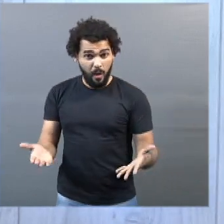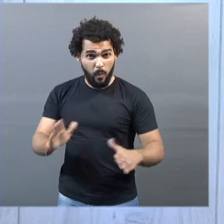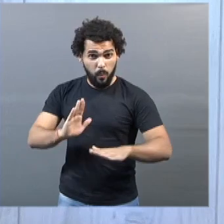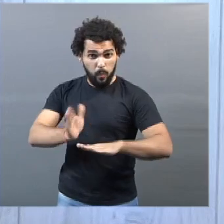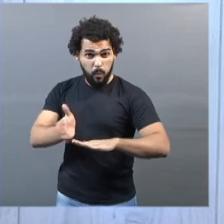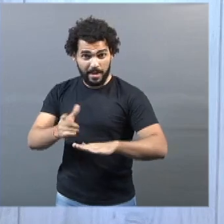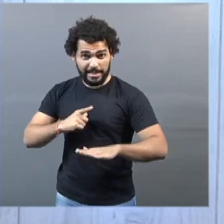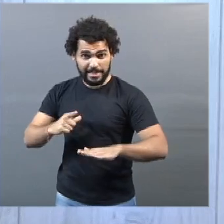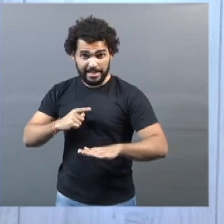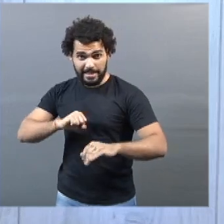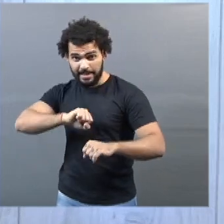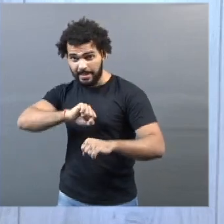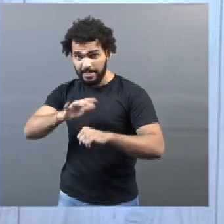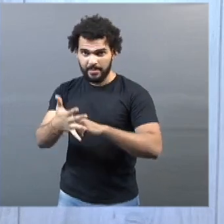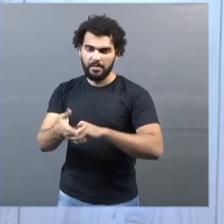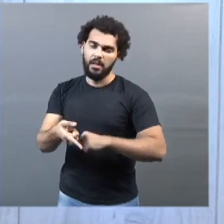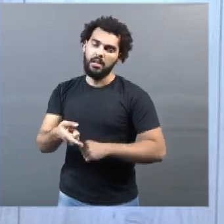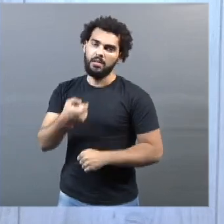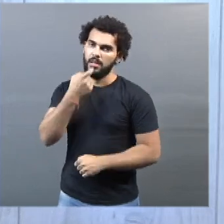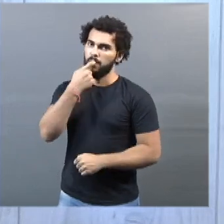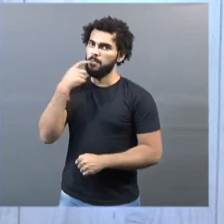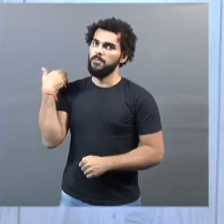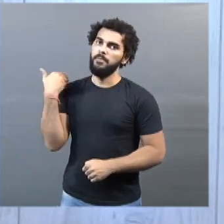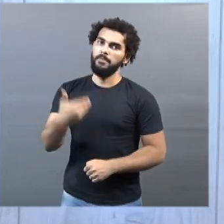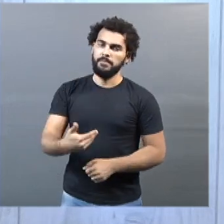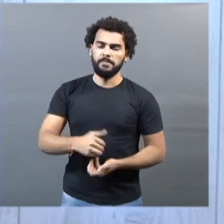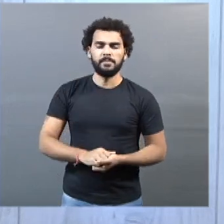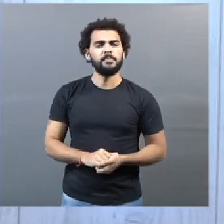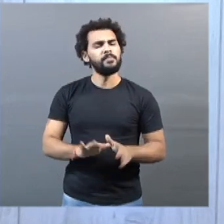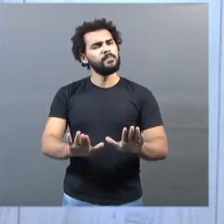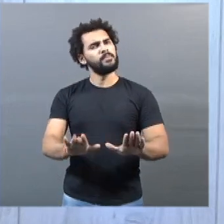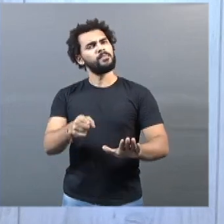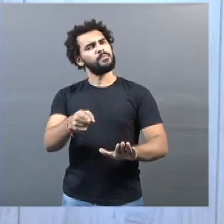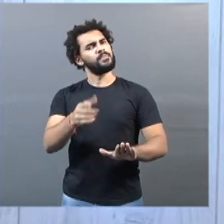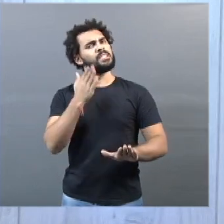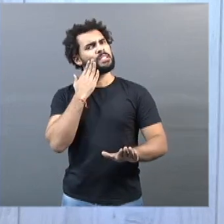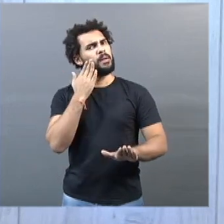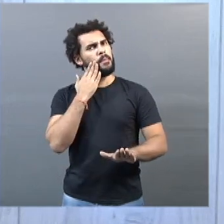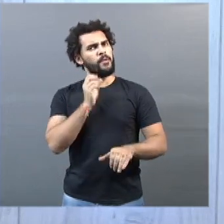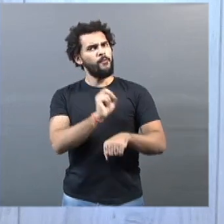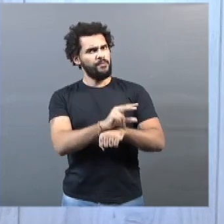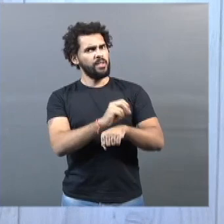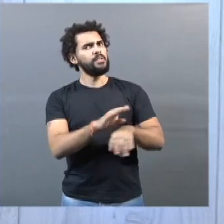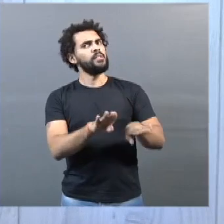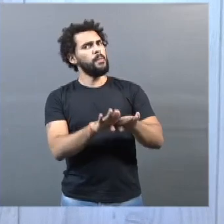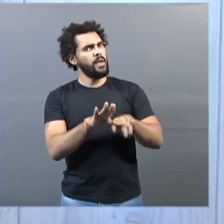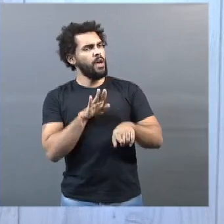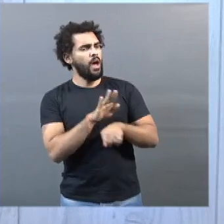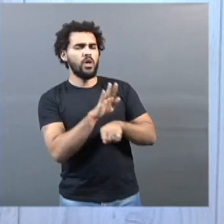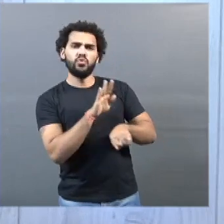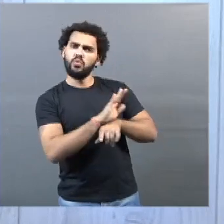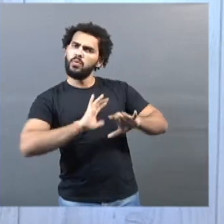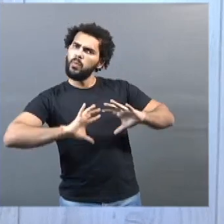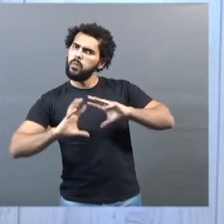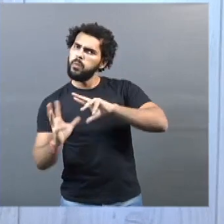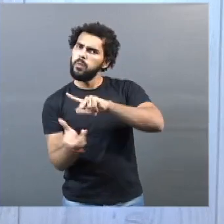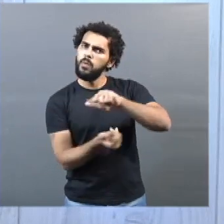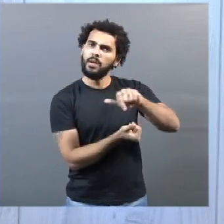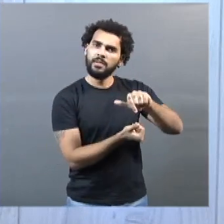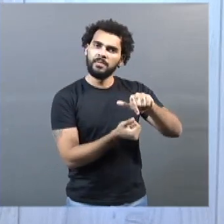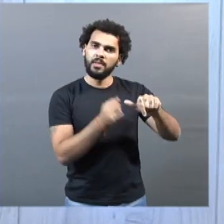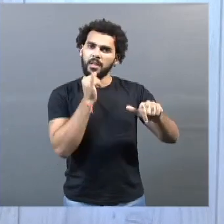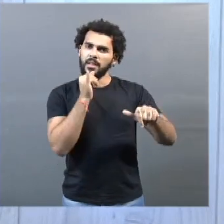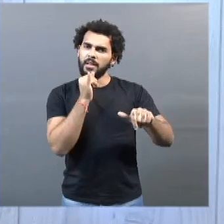um exemplo recente. Mas você sabia que eles também fazem bem ao planeta? Sem os vírus,